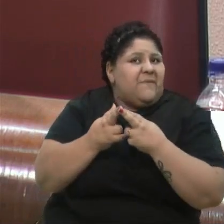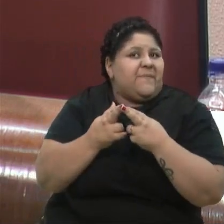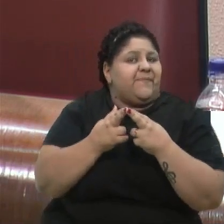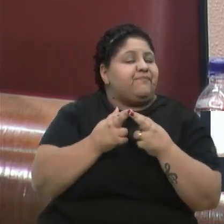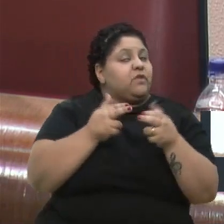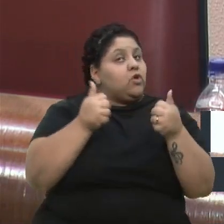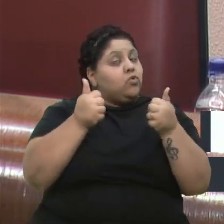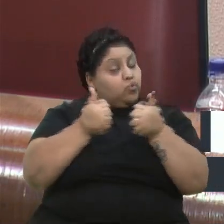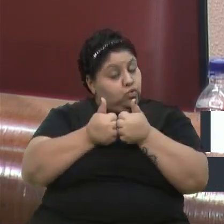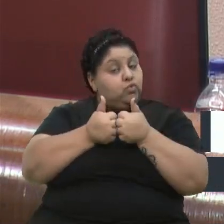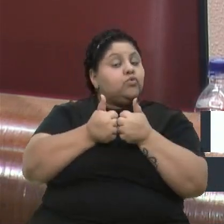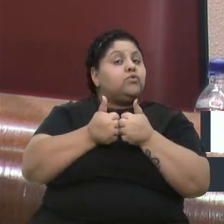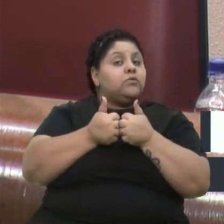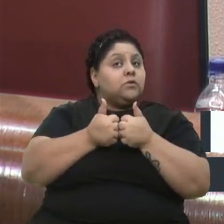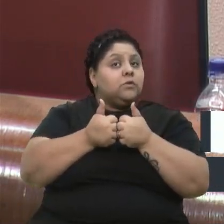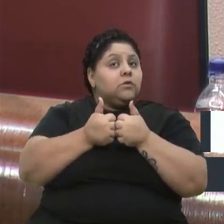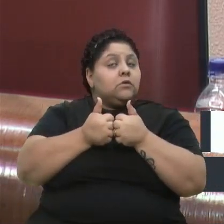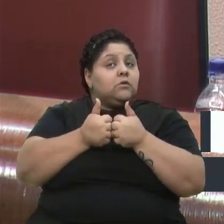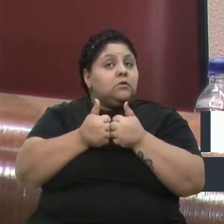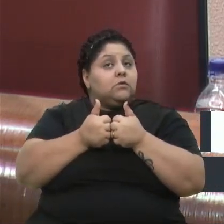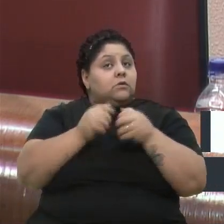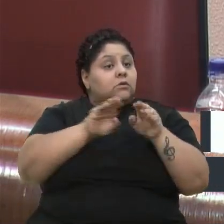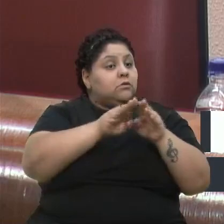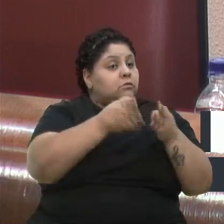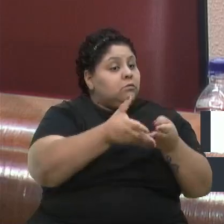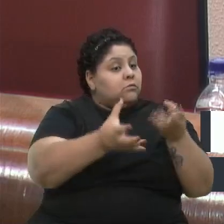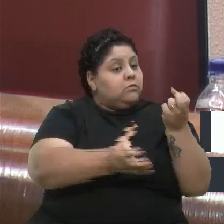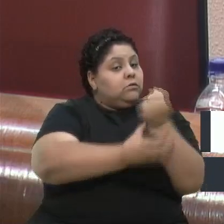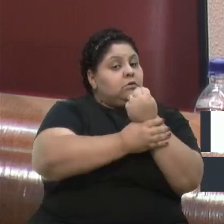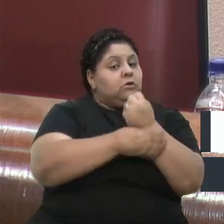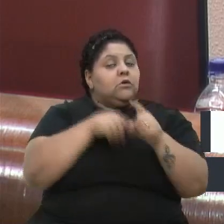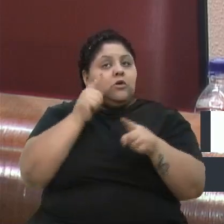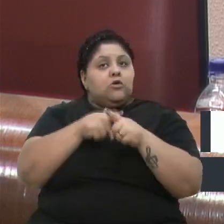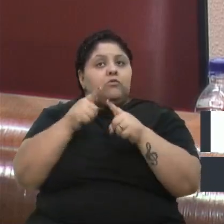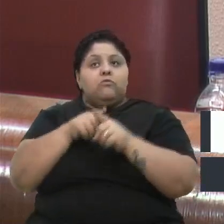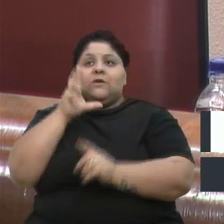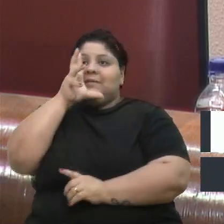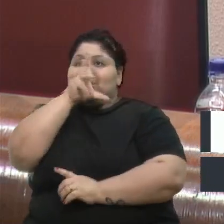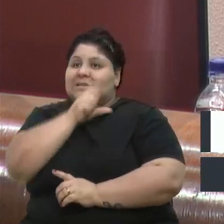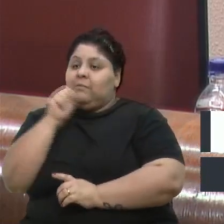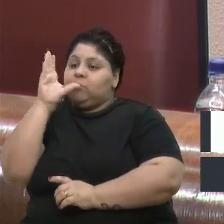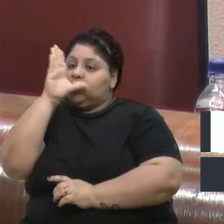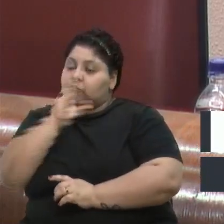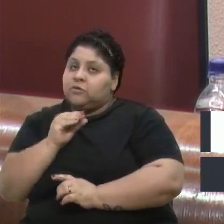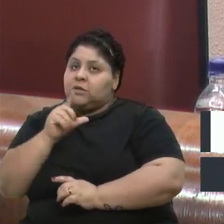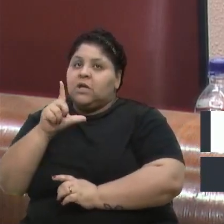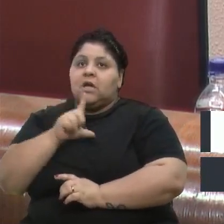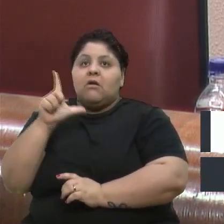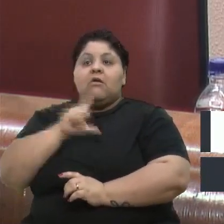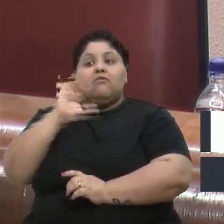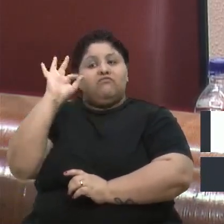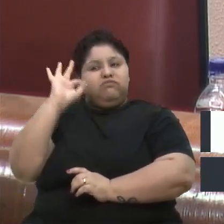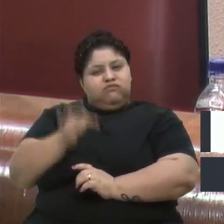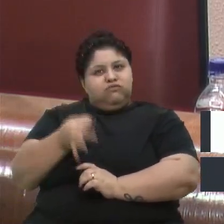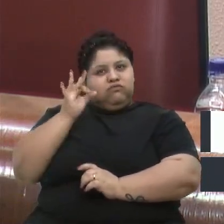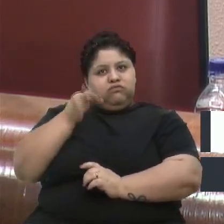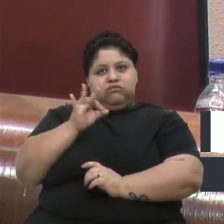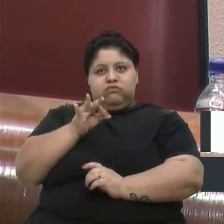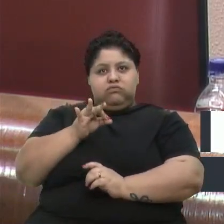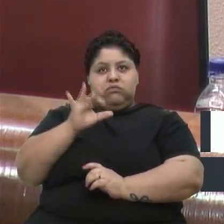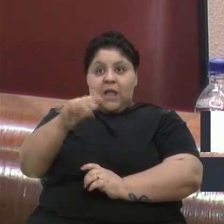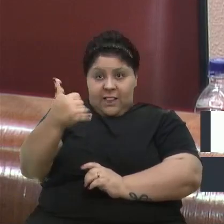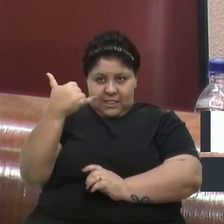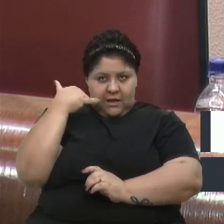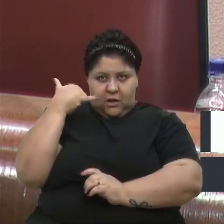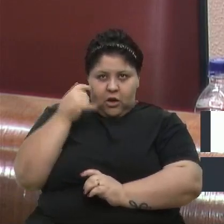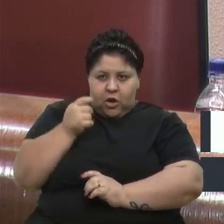da Comissão de Segurança, porque sábado à noite, eu tenho certeza absoluta, liguei para o senhor, inclusive, era